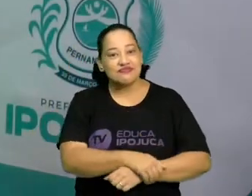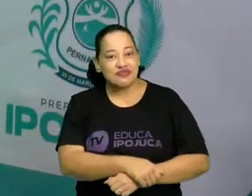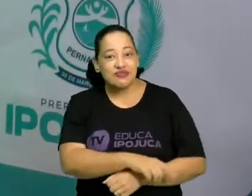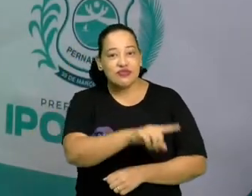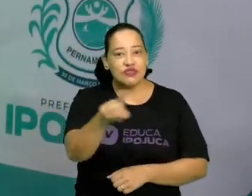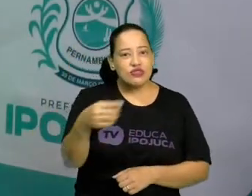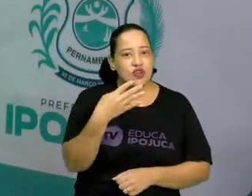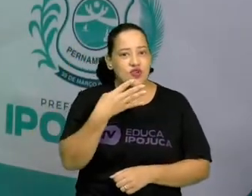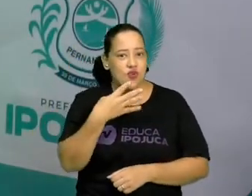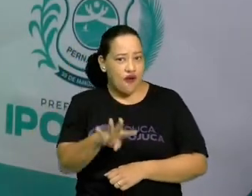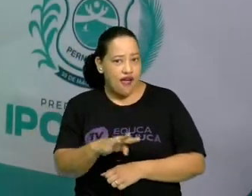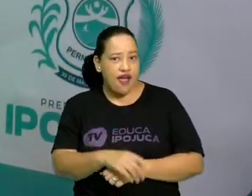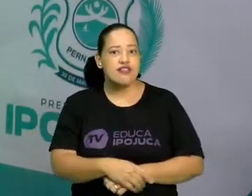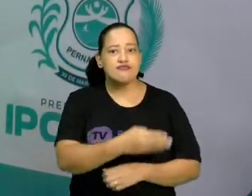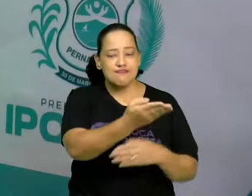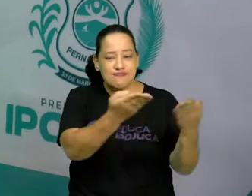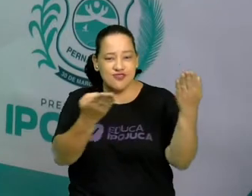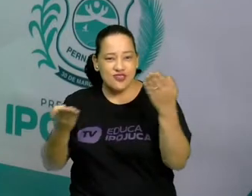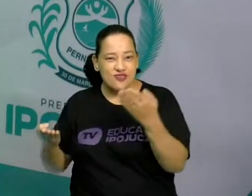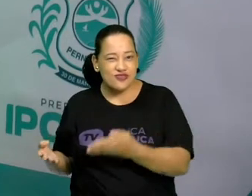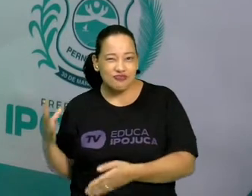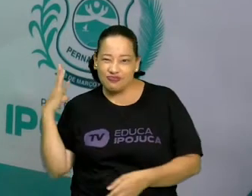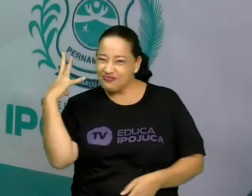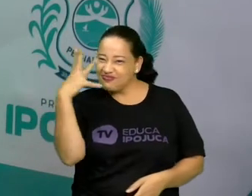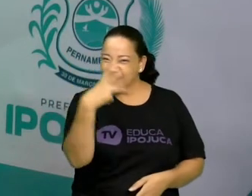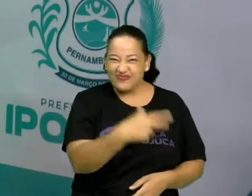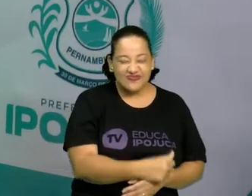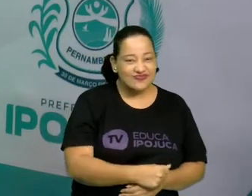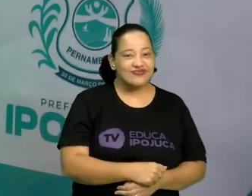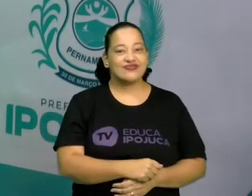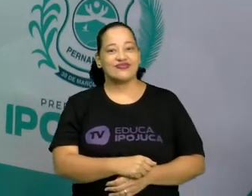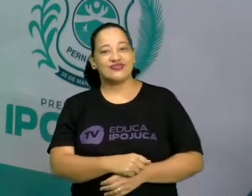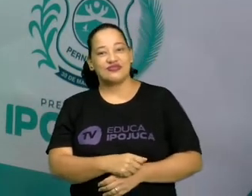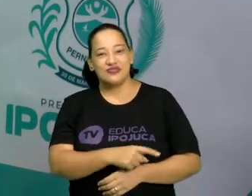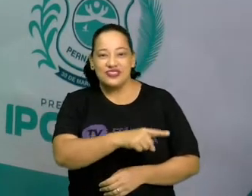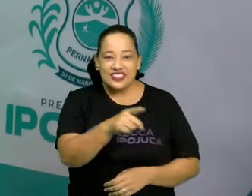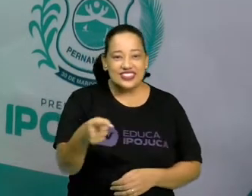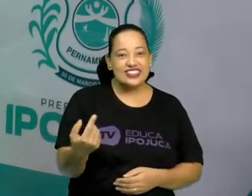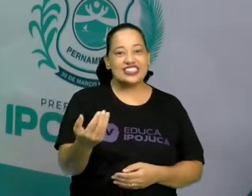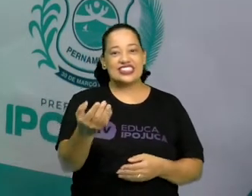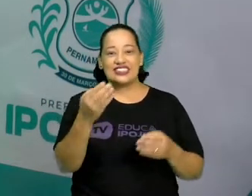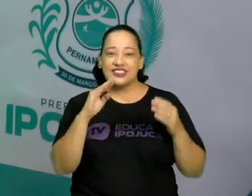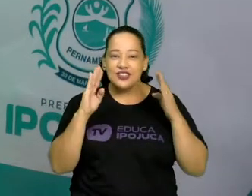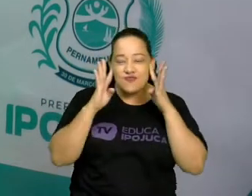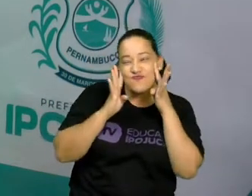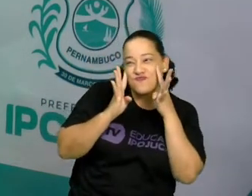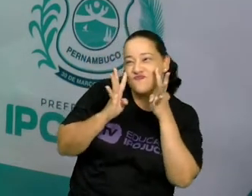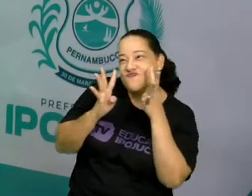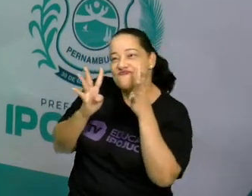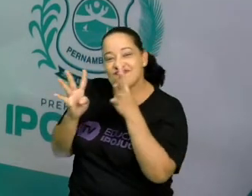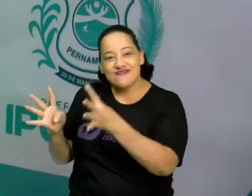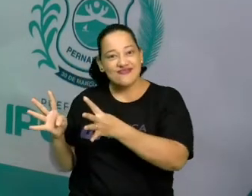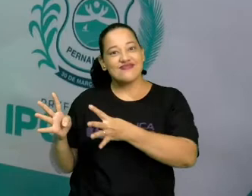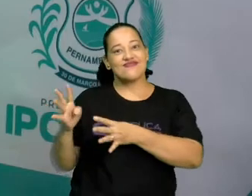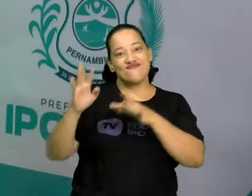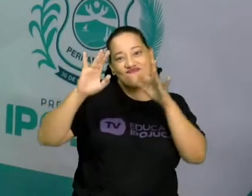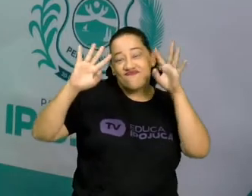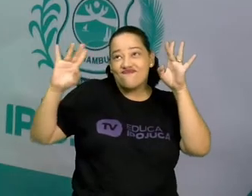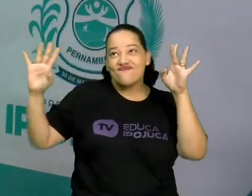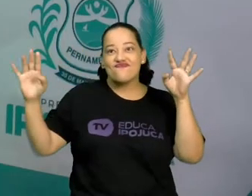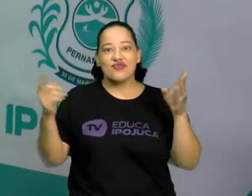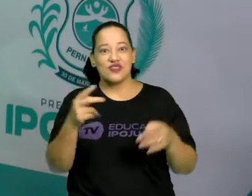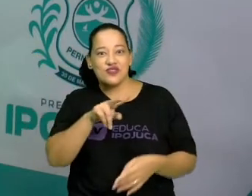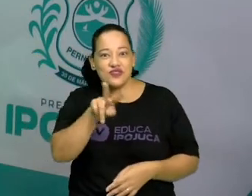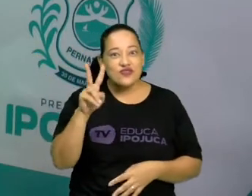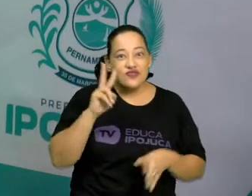conheceu, é um convite belíssimo aqui de entrar de cabeça nessa arte aqui, que